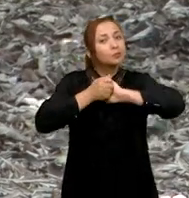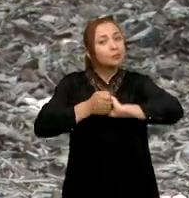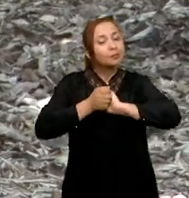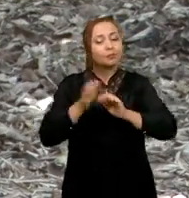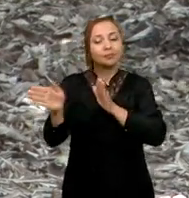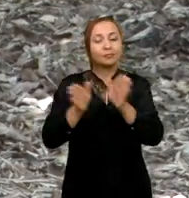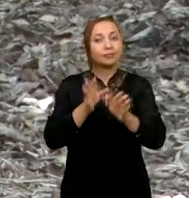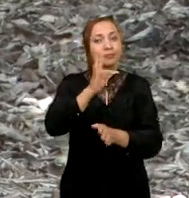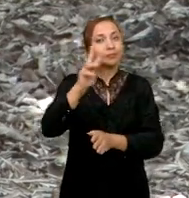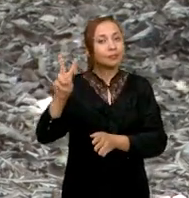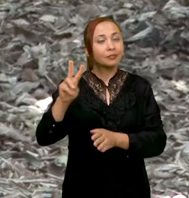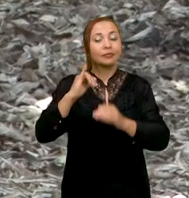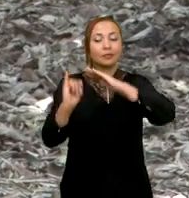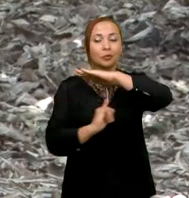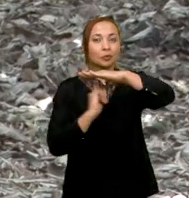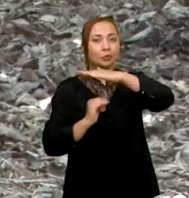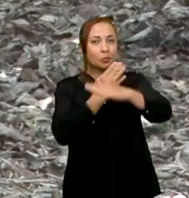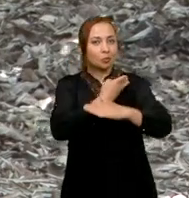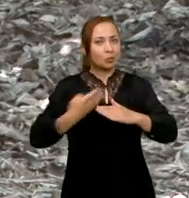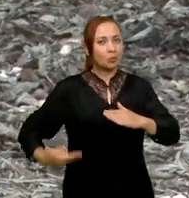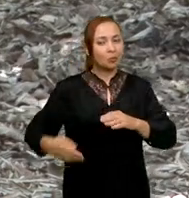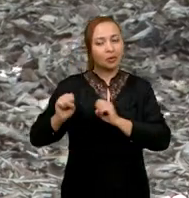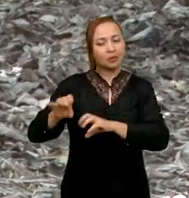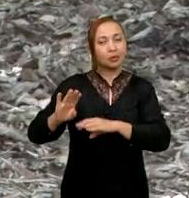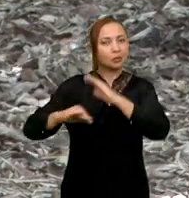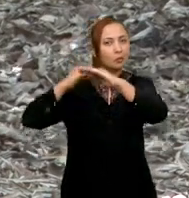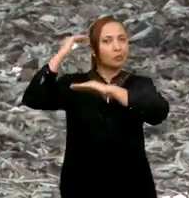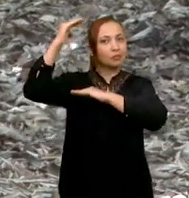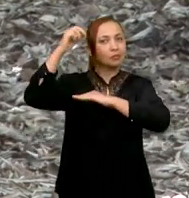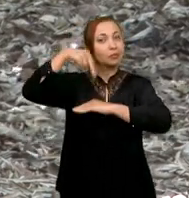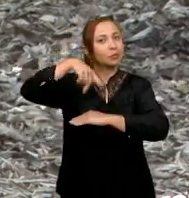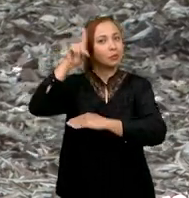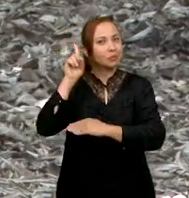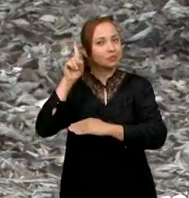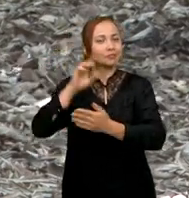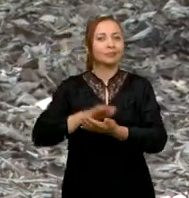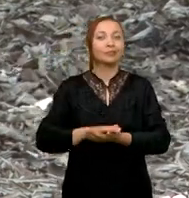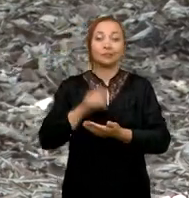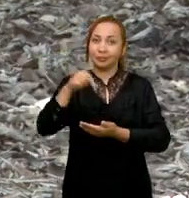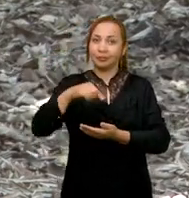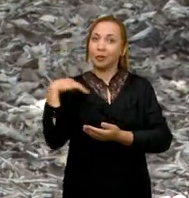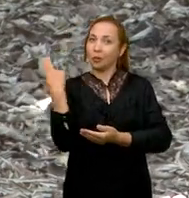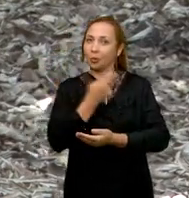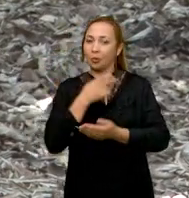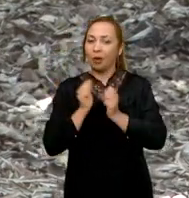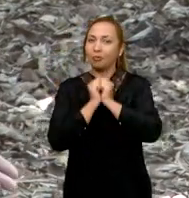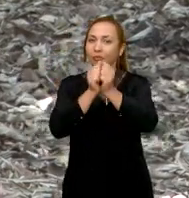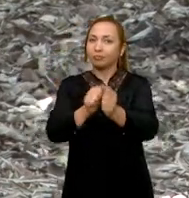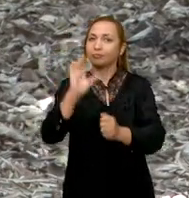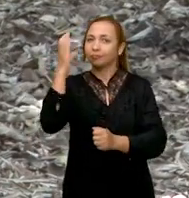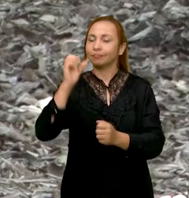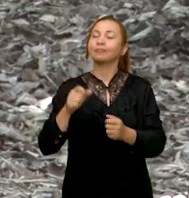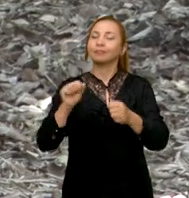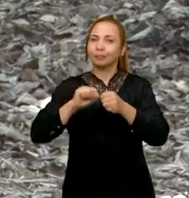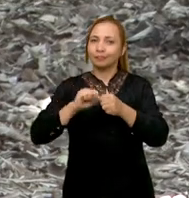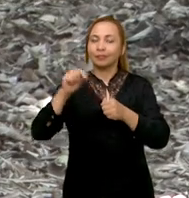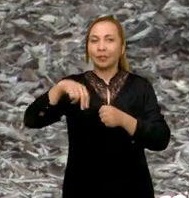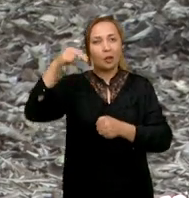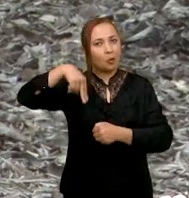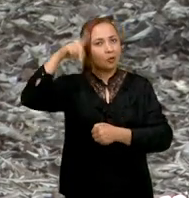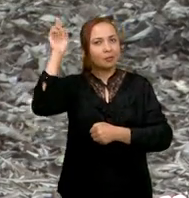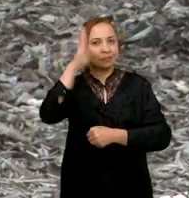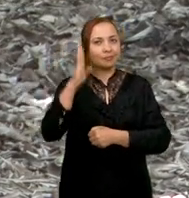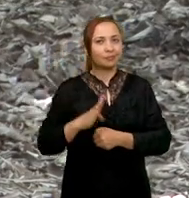parceria entre TVs e instituições públicas de ensino superior nordestinas. Aqui a gente acompanha a ciência produzida no